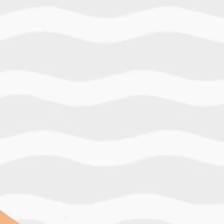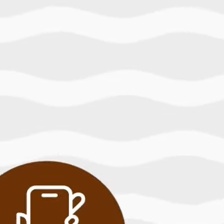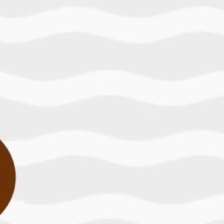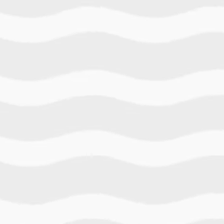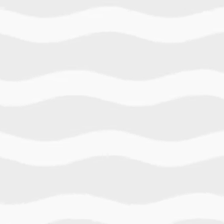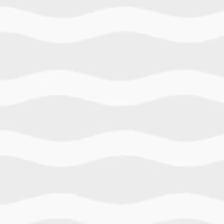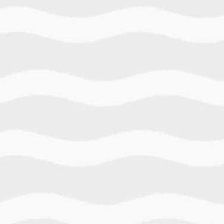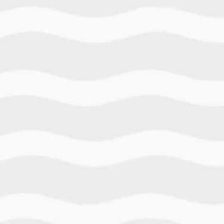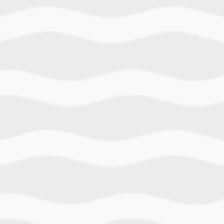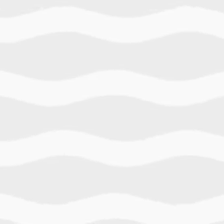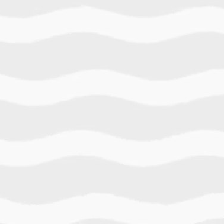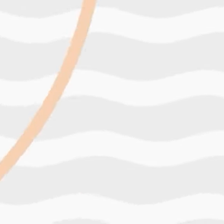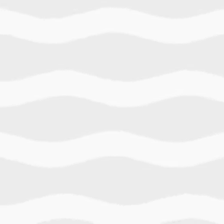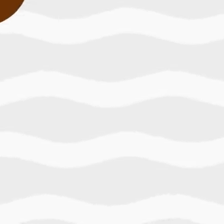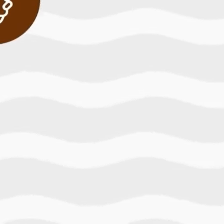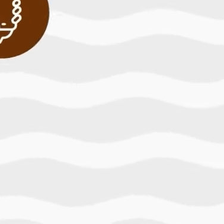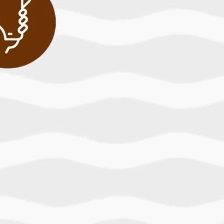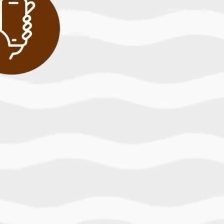Tchau.